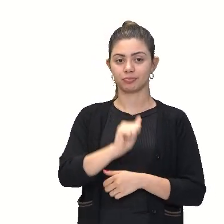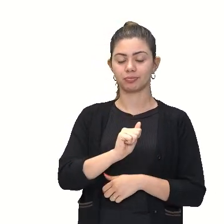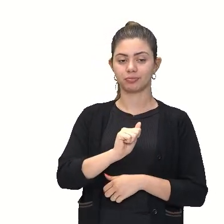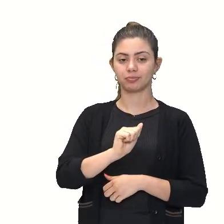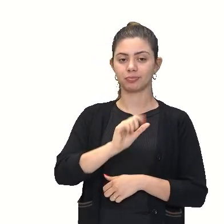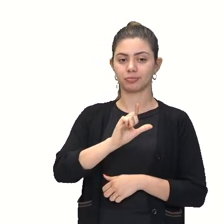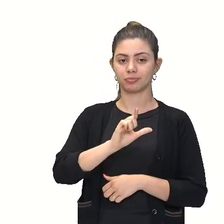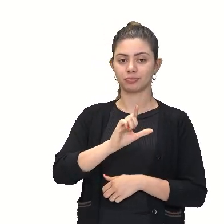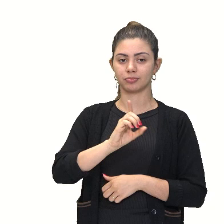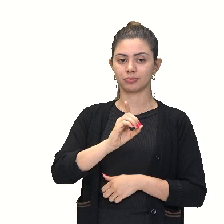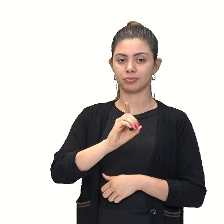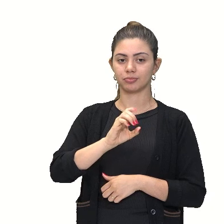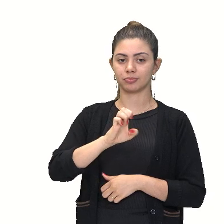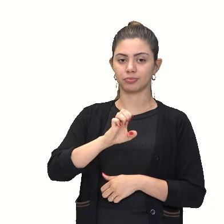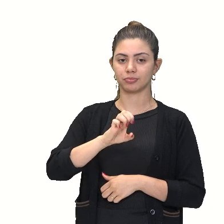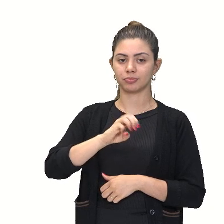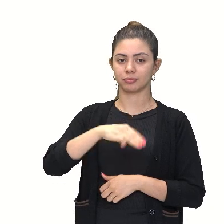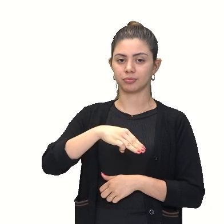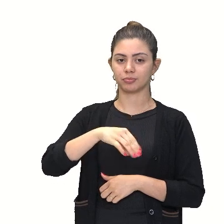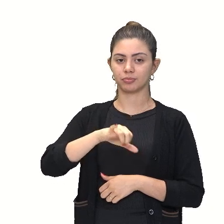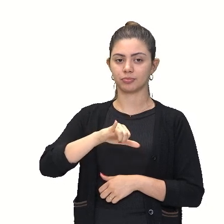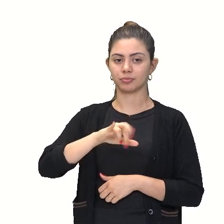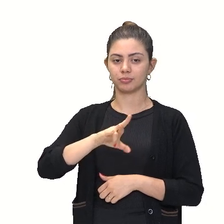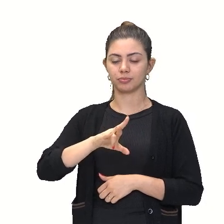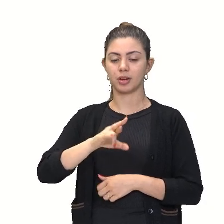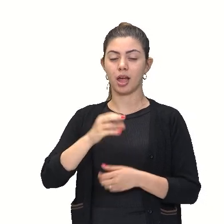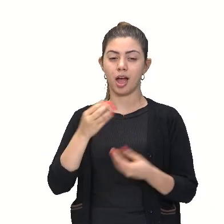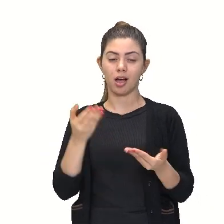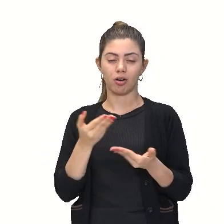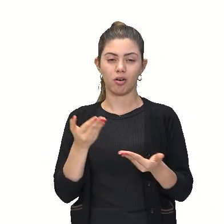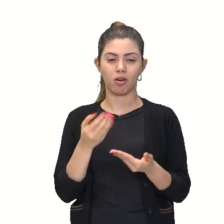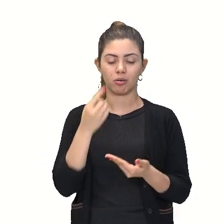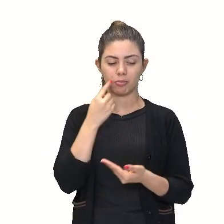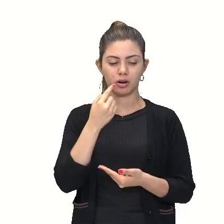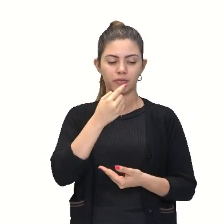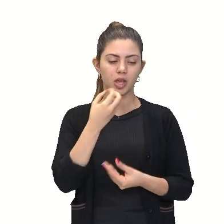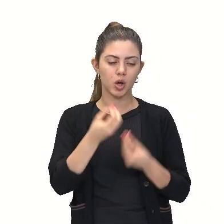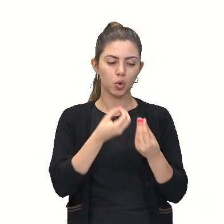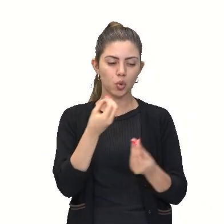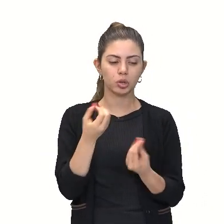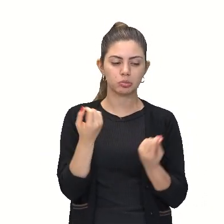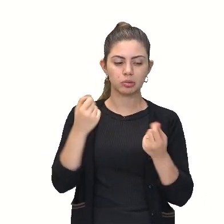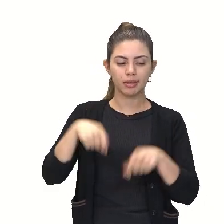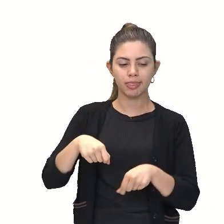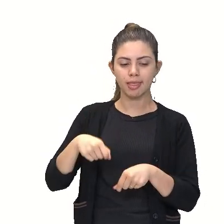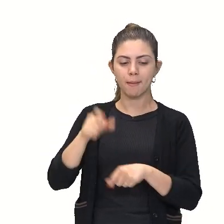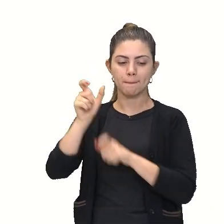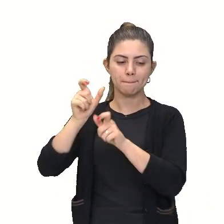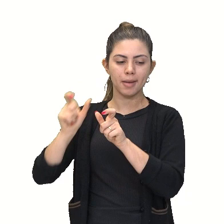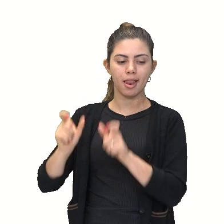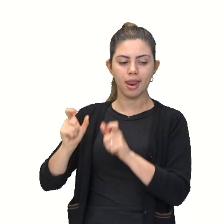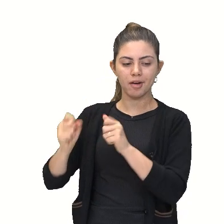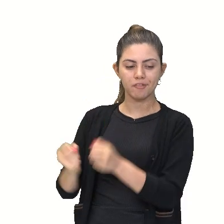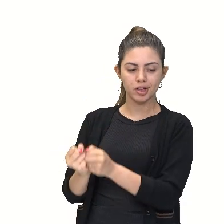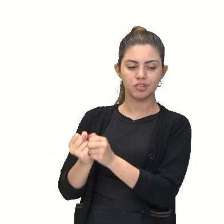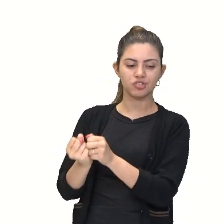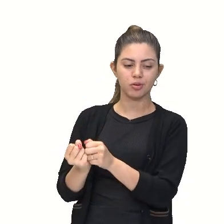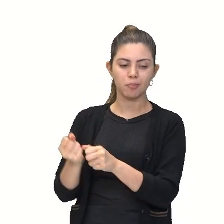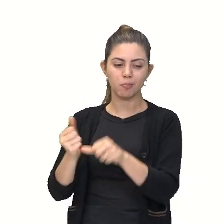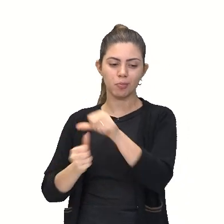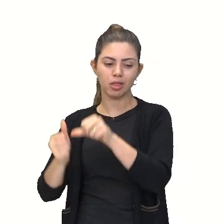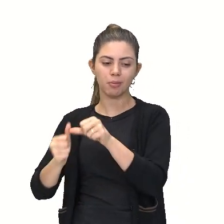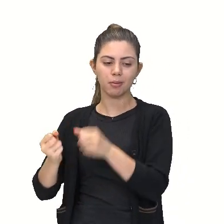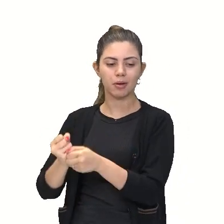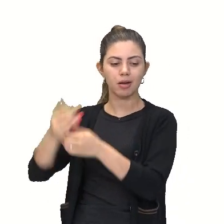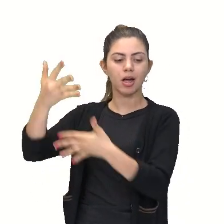né? Então, vamos ver quantos anagramas eu posso construir com a palavra aldemir. É